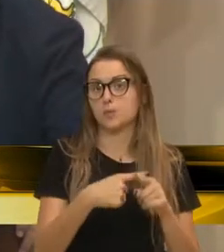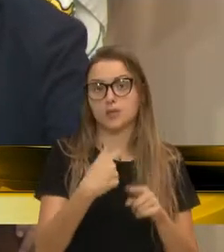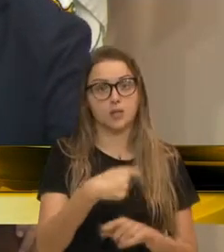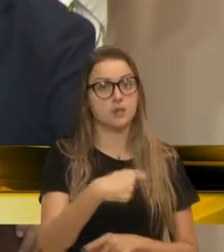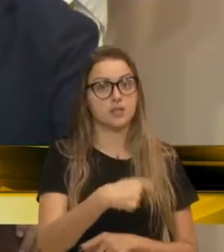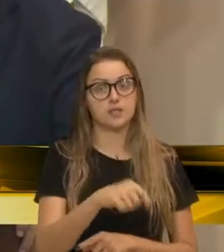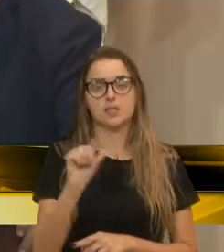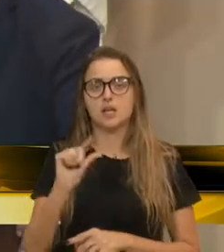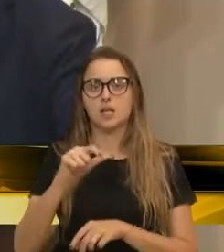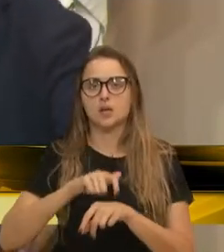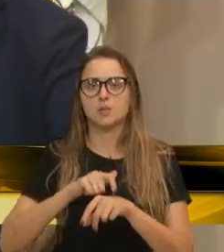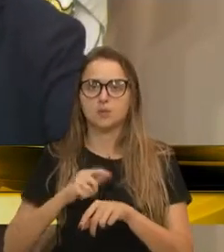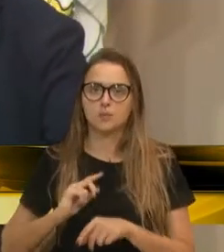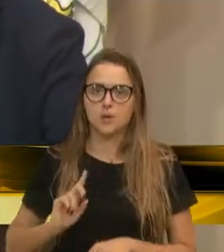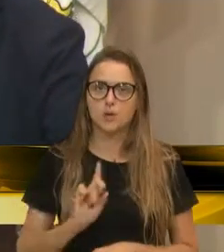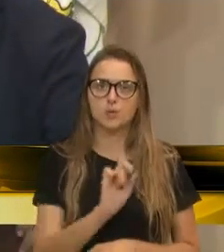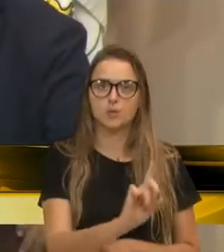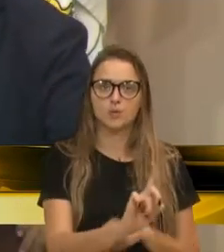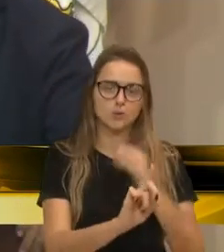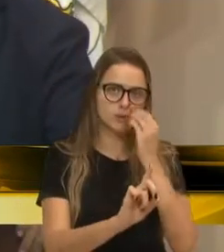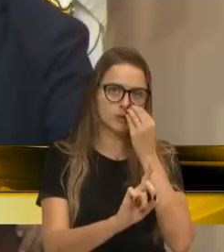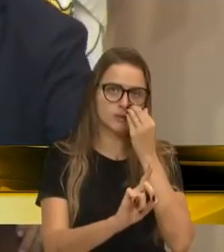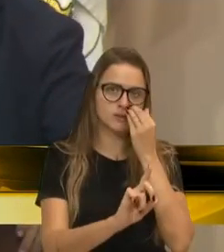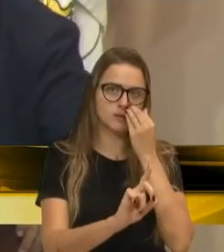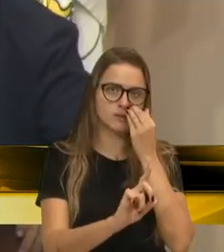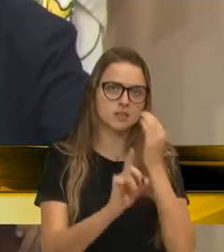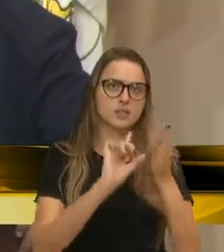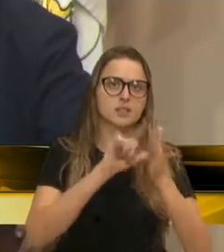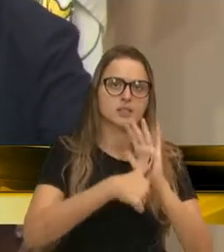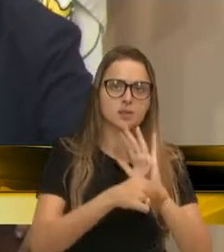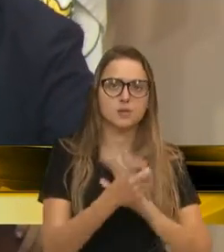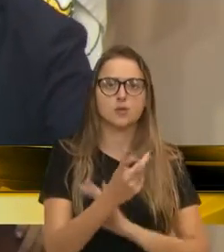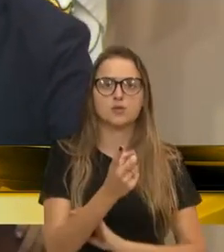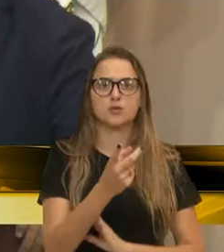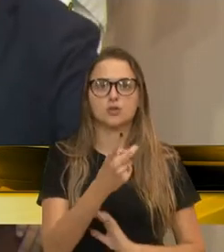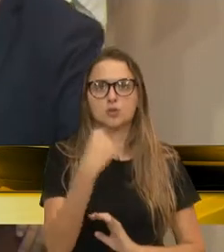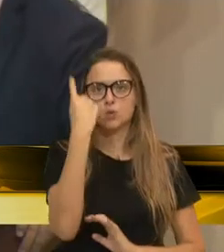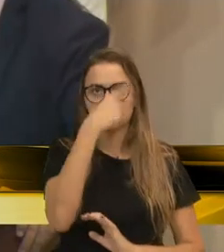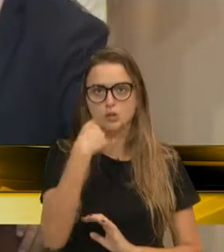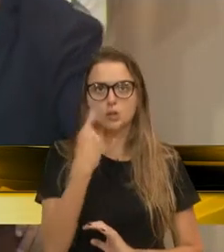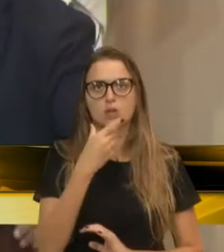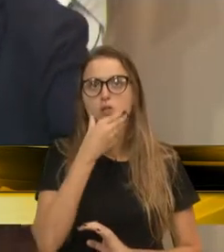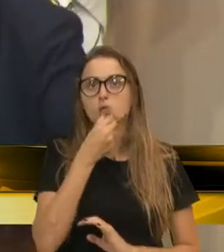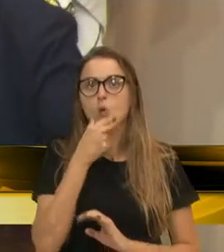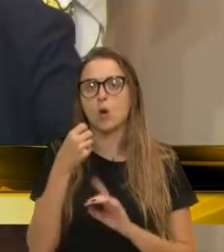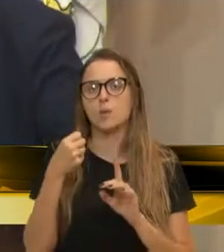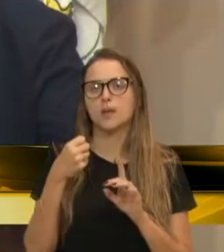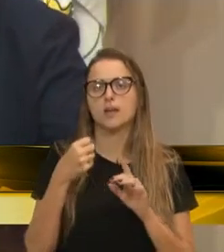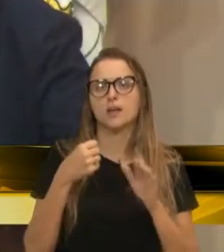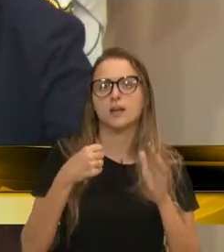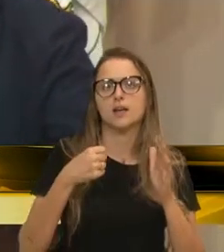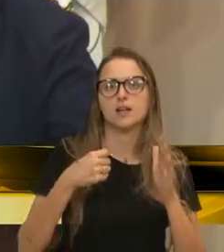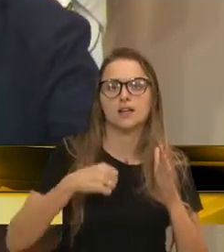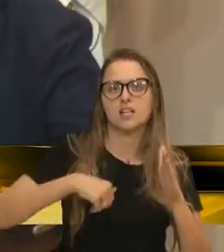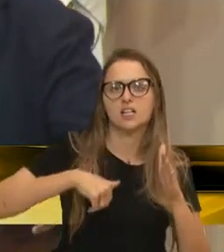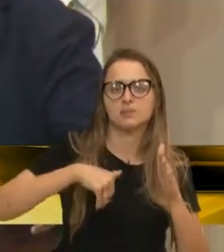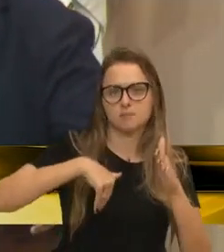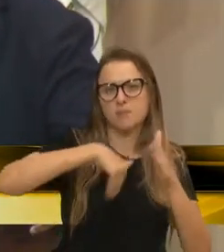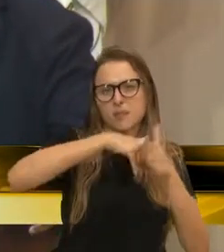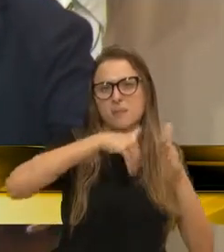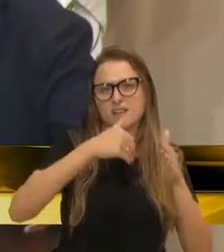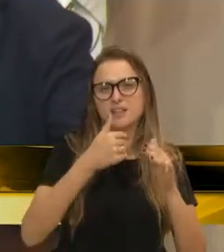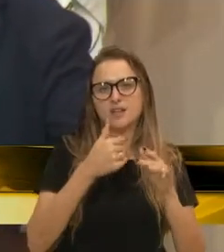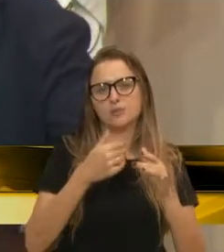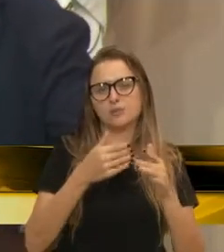Poucos dias atrás, eu estive lá, a recente, depois de 12 horas, um senhor chutou a porta. Nós achamos que está